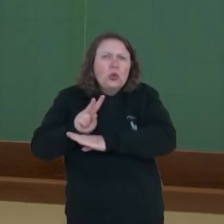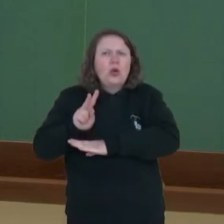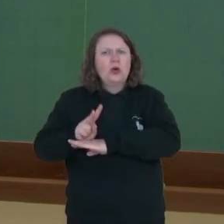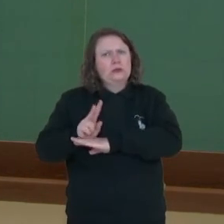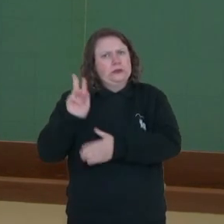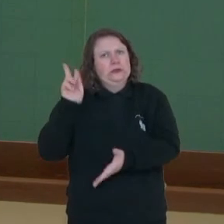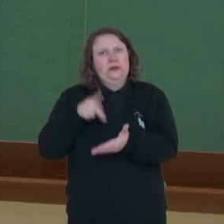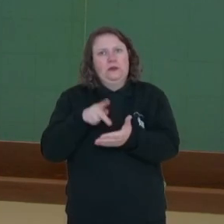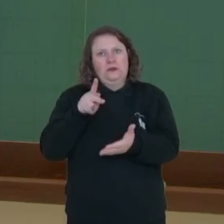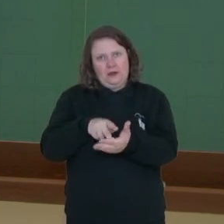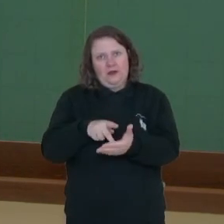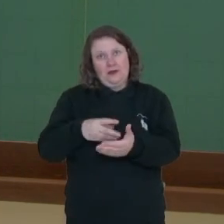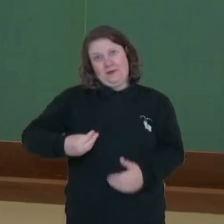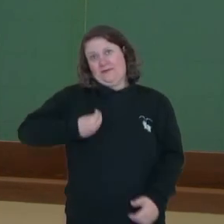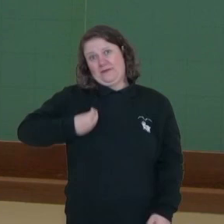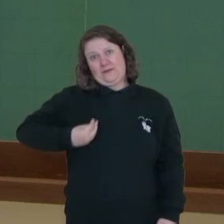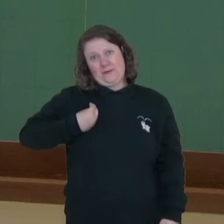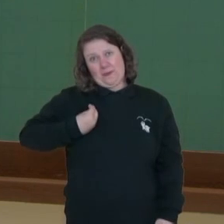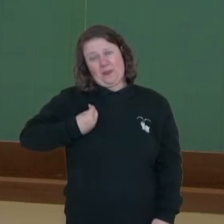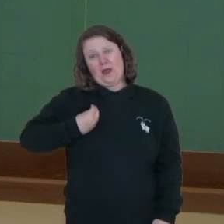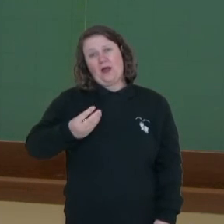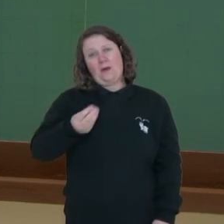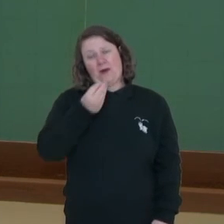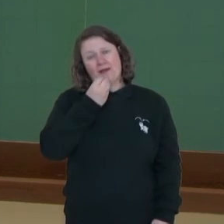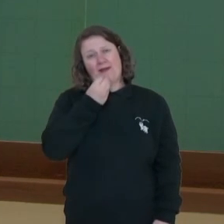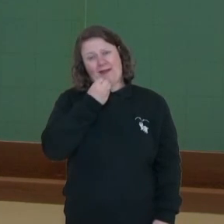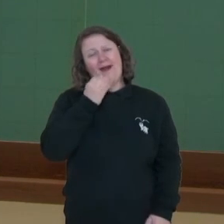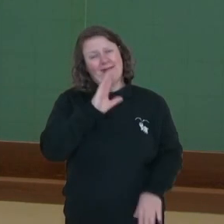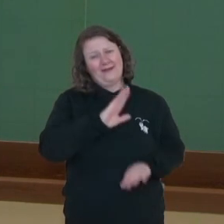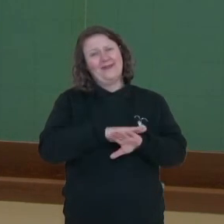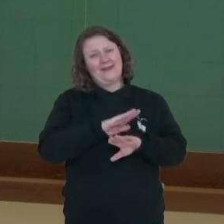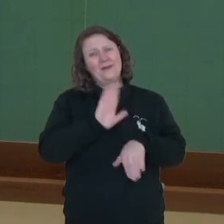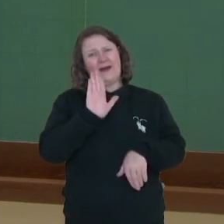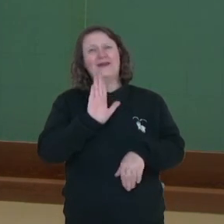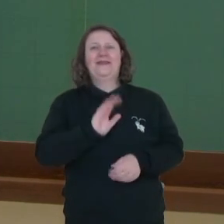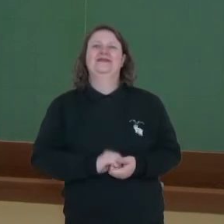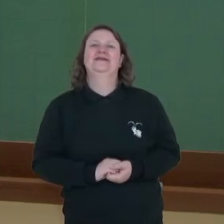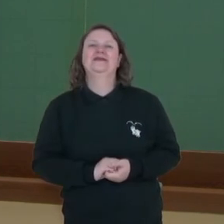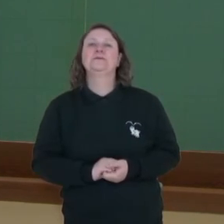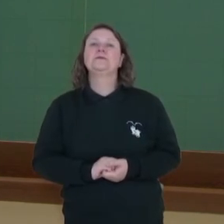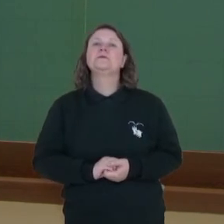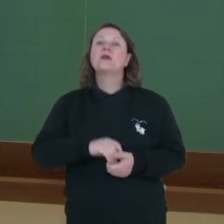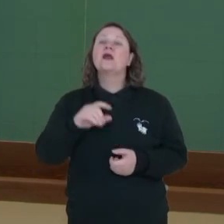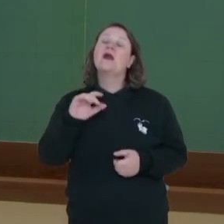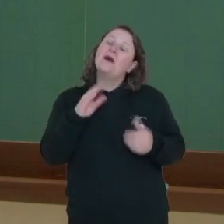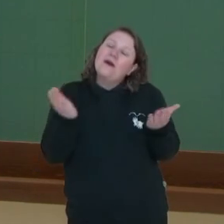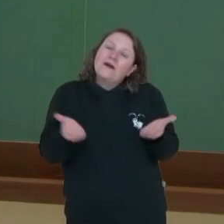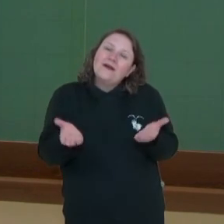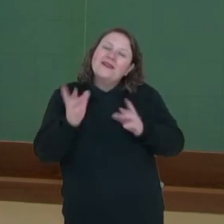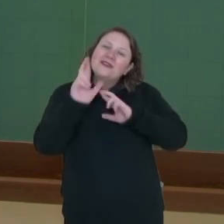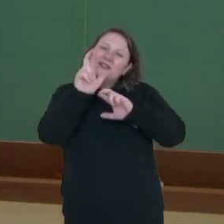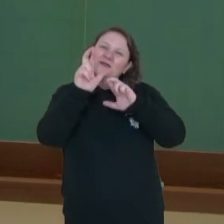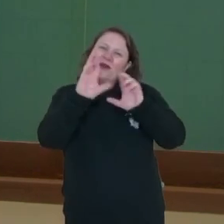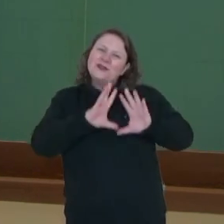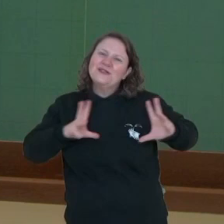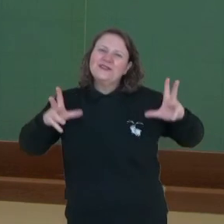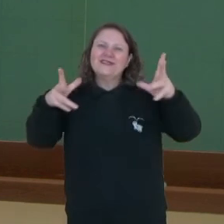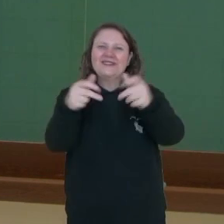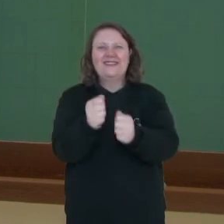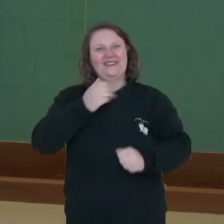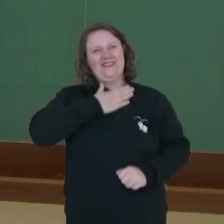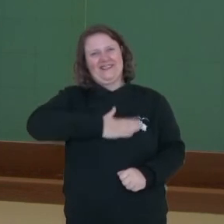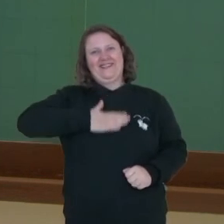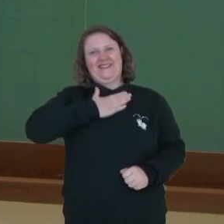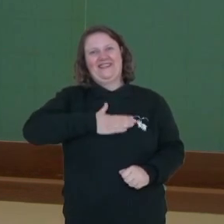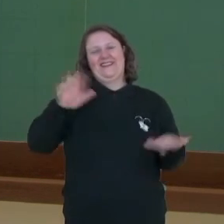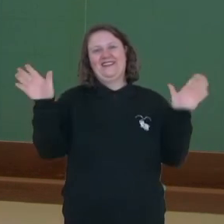Aumenta a chance de sobrevivência também. Nesse vídeo, nós falamos sobre fecundação. Espero que vocês tenham gostado. Até